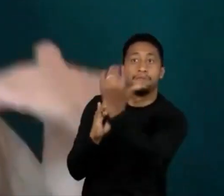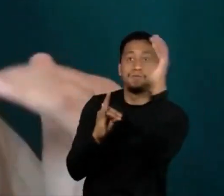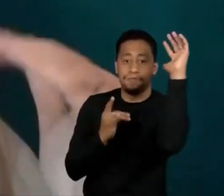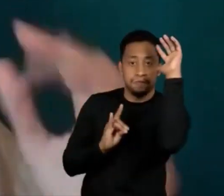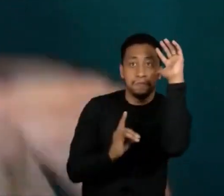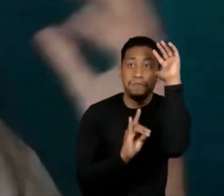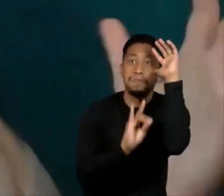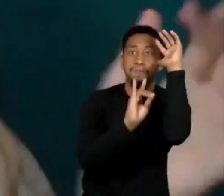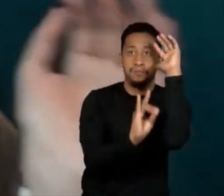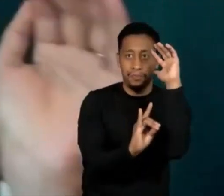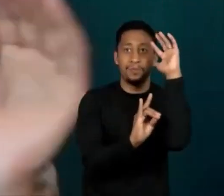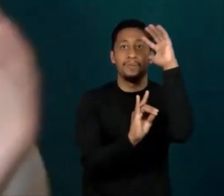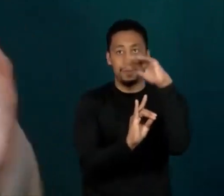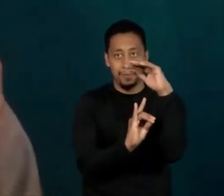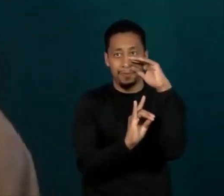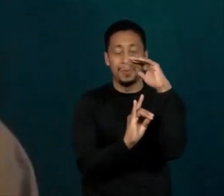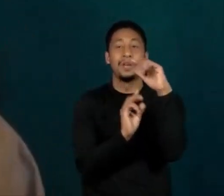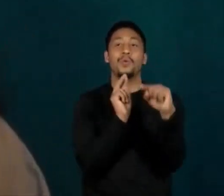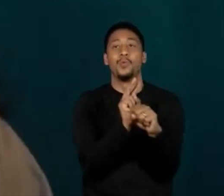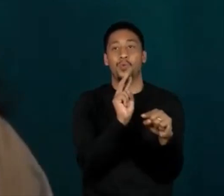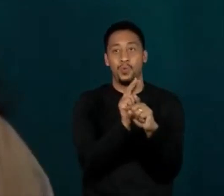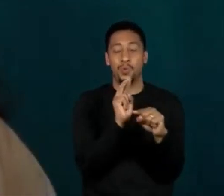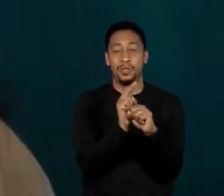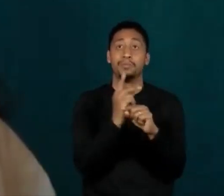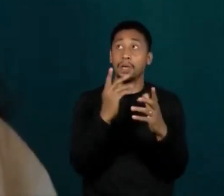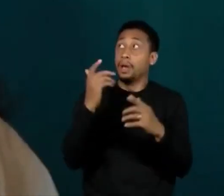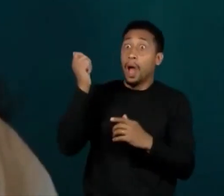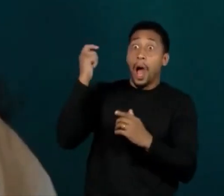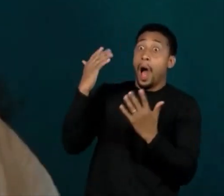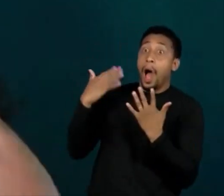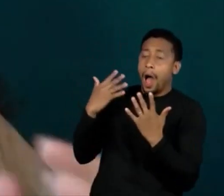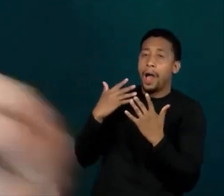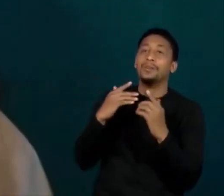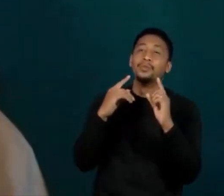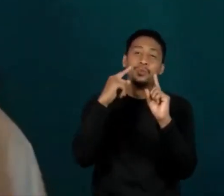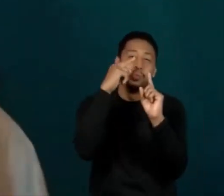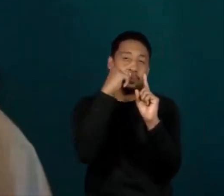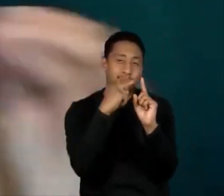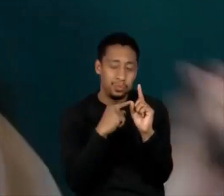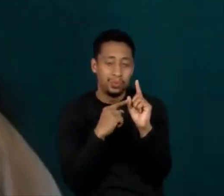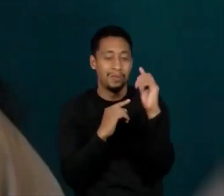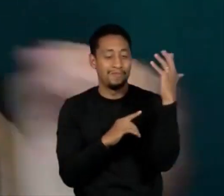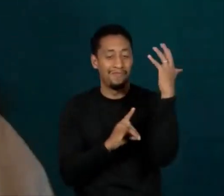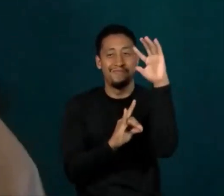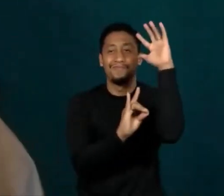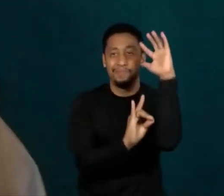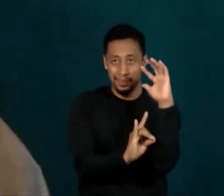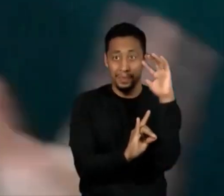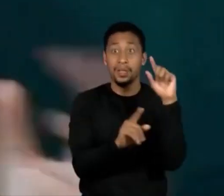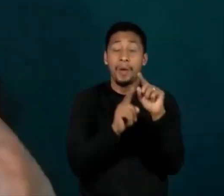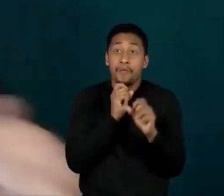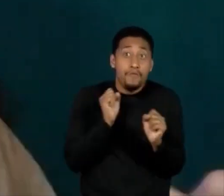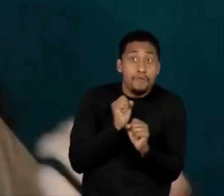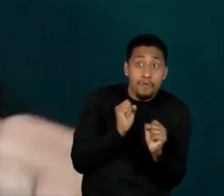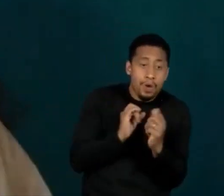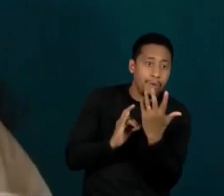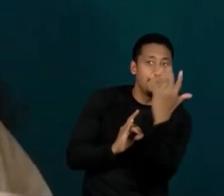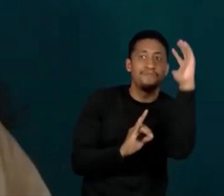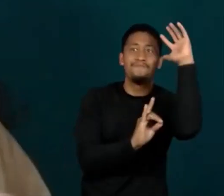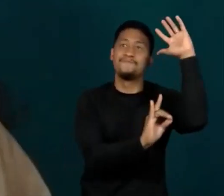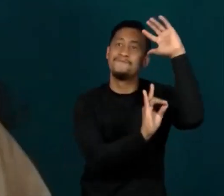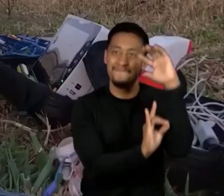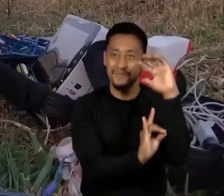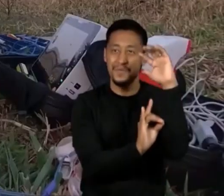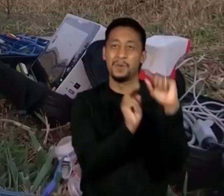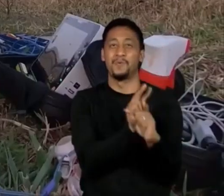muito quente, ela está mais fresquinha. Se está muito frio, ela está um pouco menos fria. Então, os tamanduais ficam trocando de ambiente para controlar a